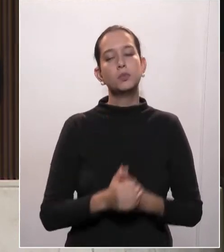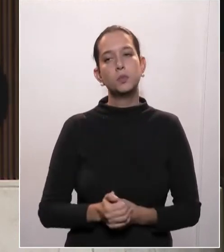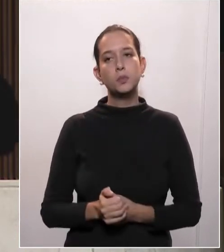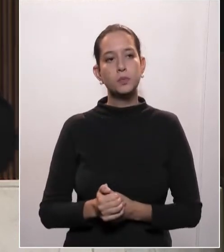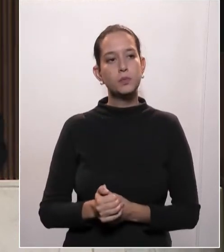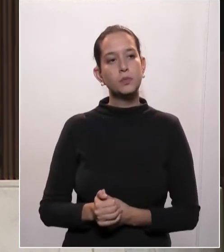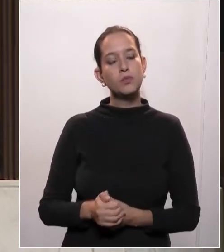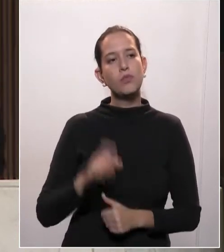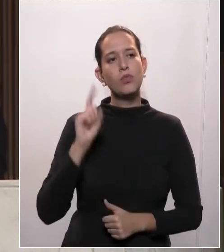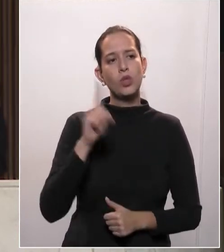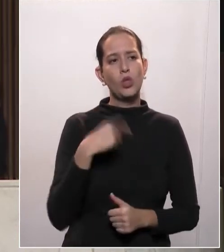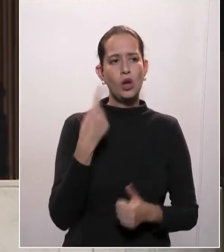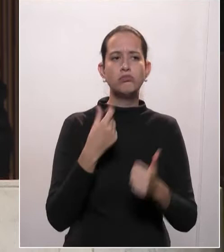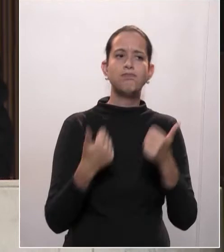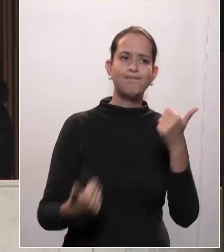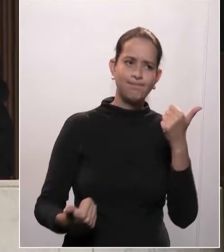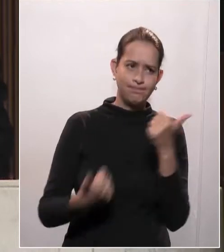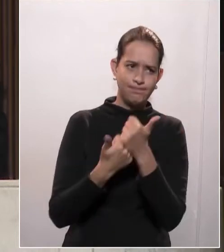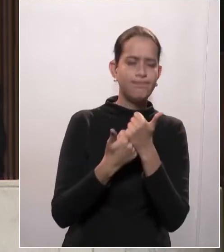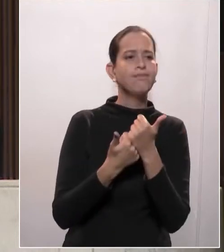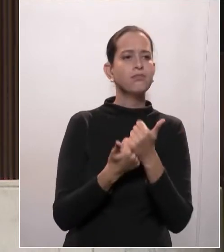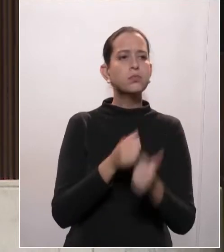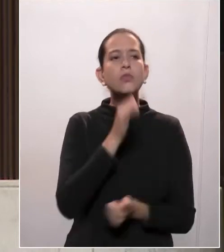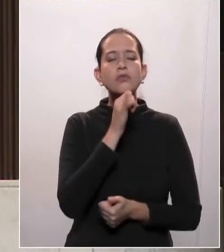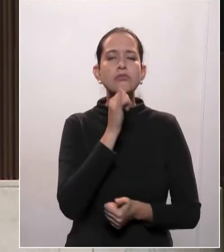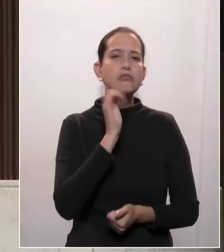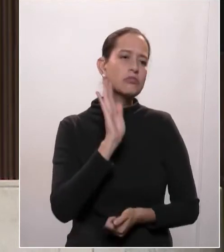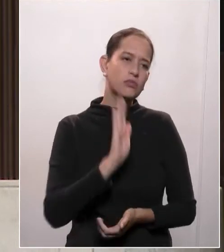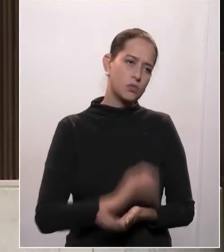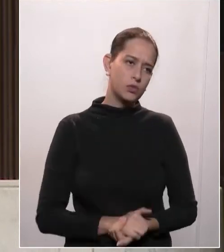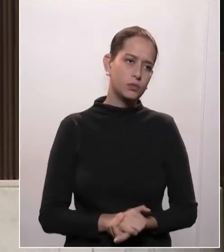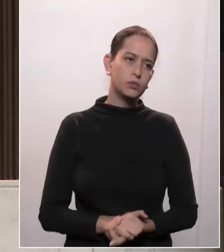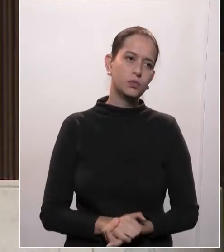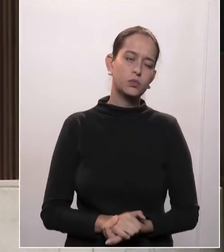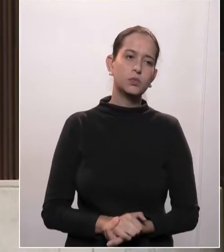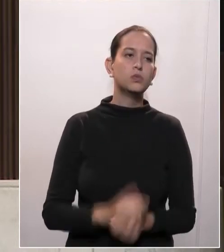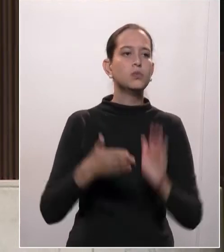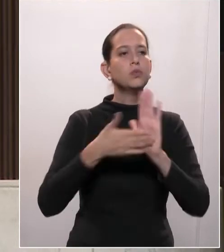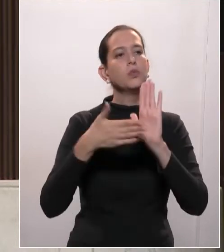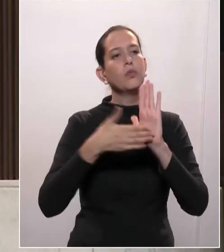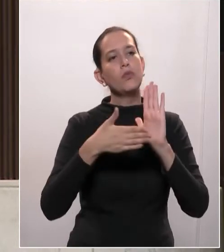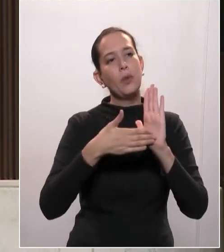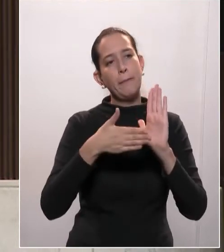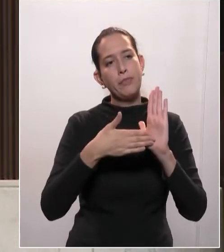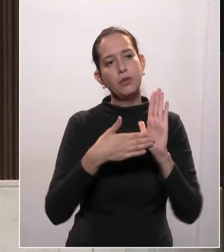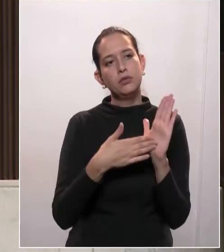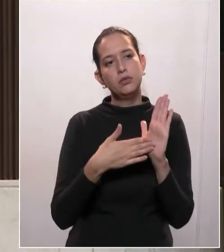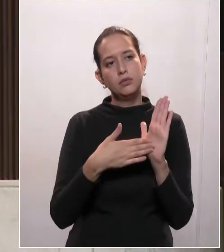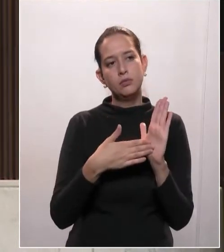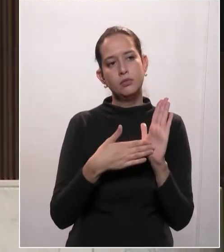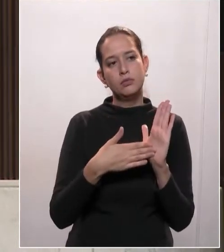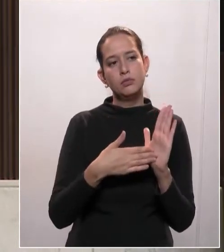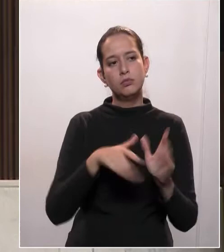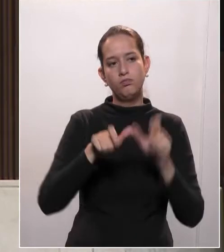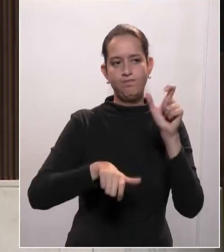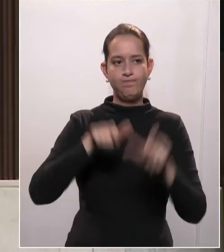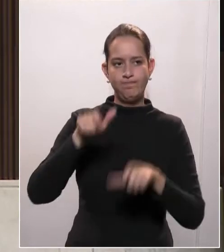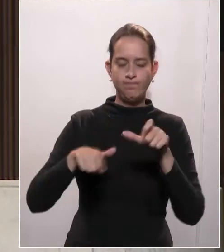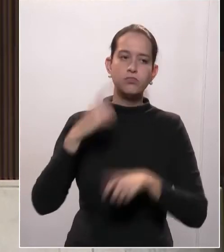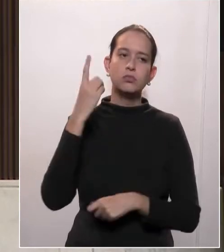apoiamos, por exemplo, a proposta feita por alguns deputados